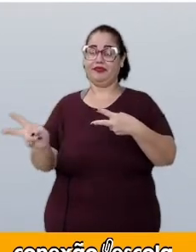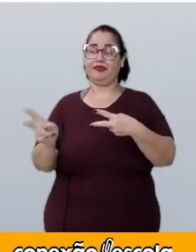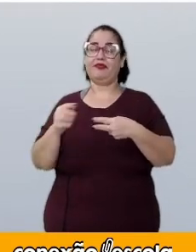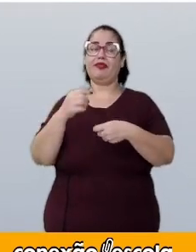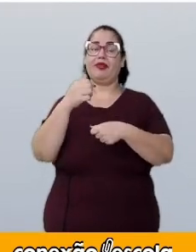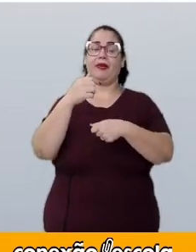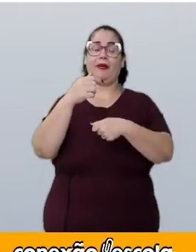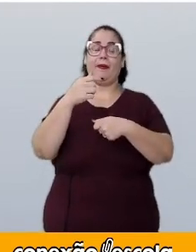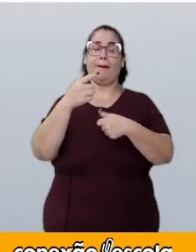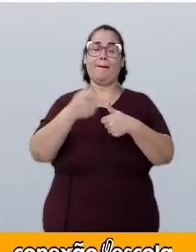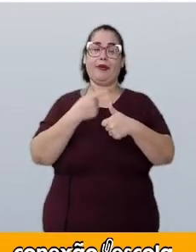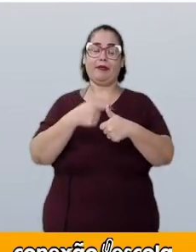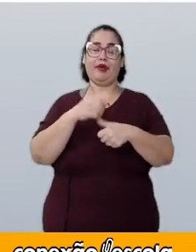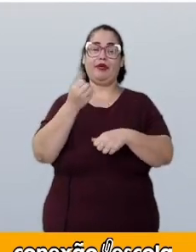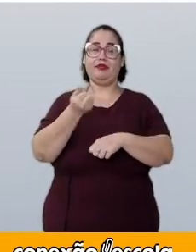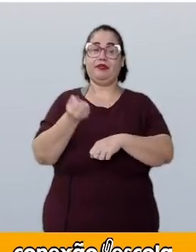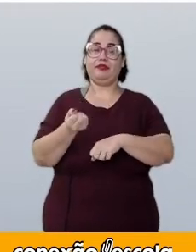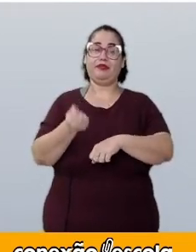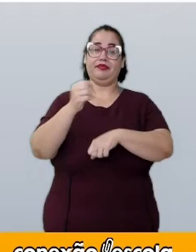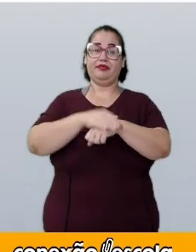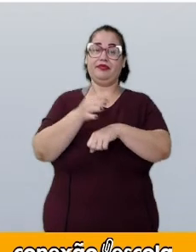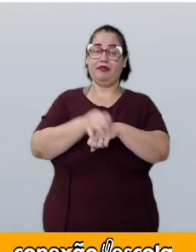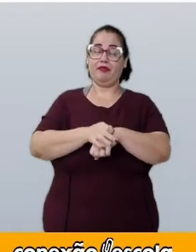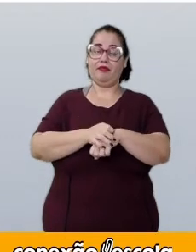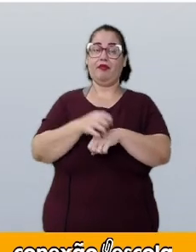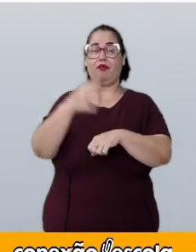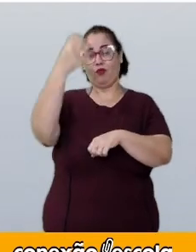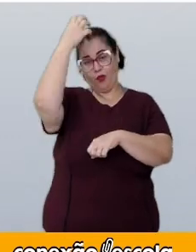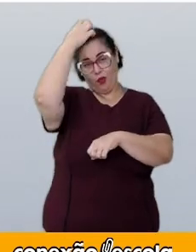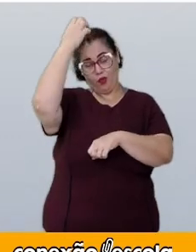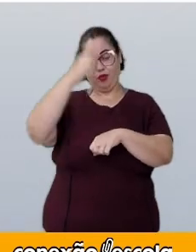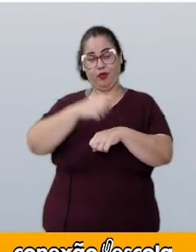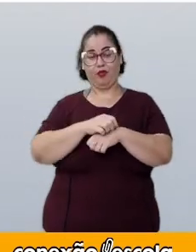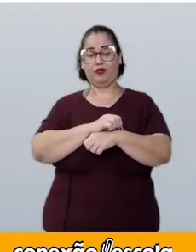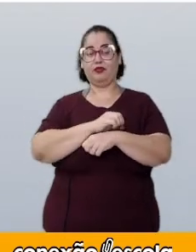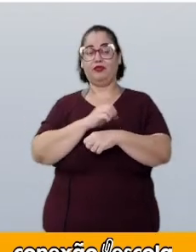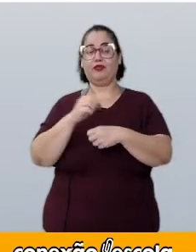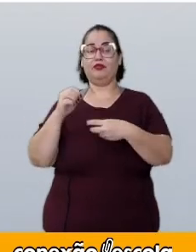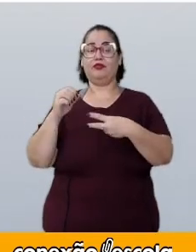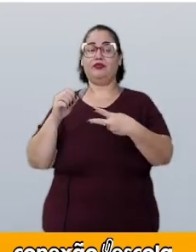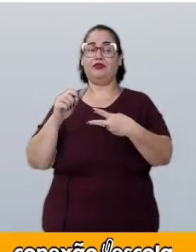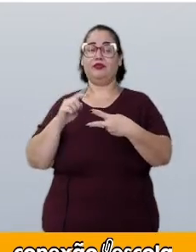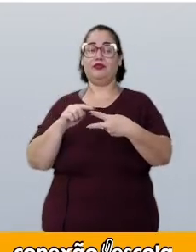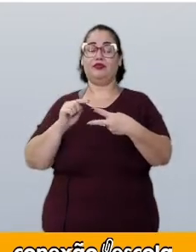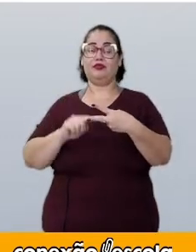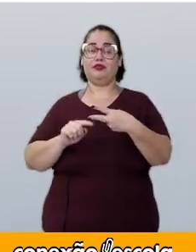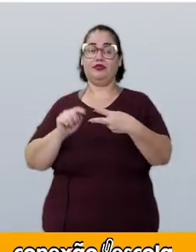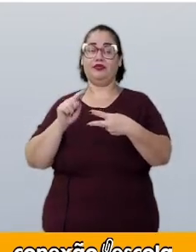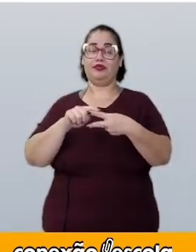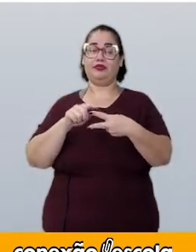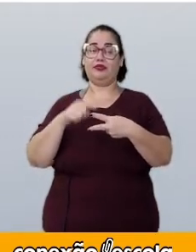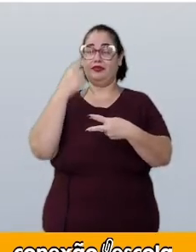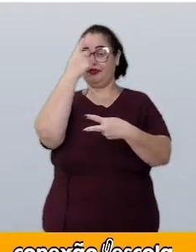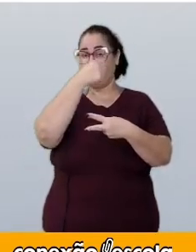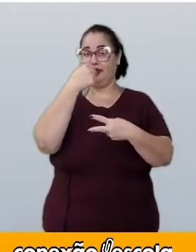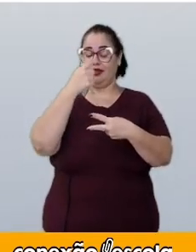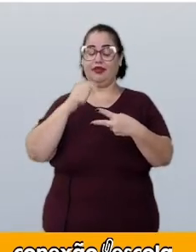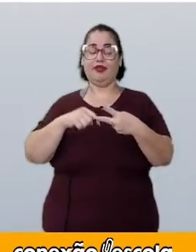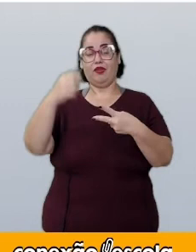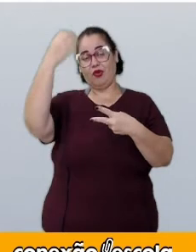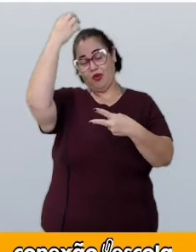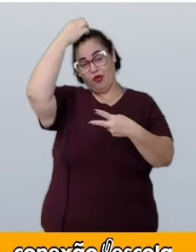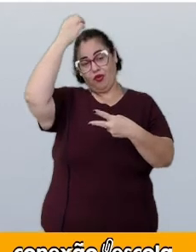com a moeda saindo coroa. No segundo momento, em uma cara e na outra